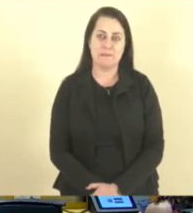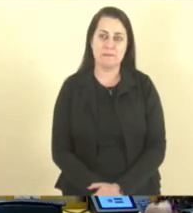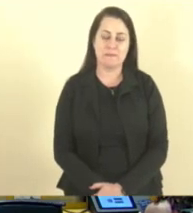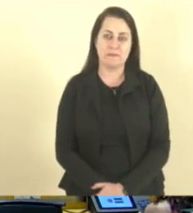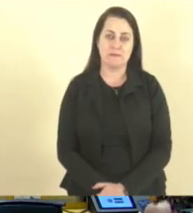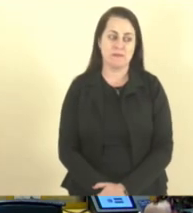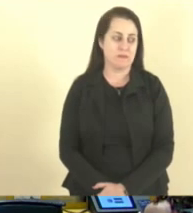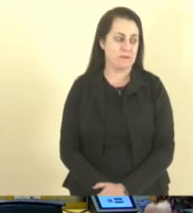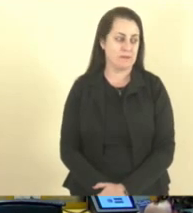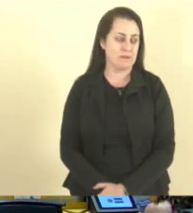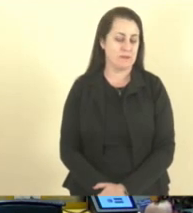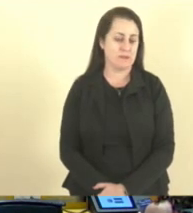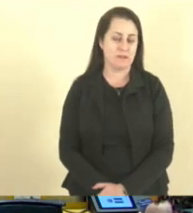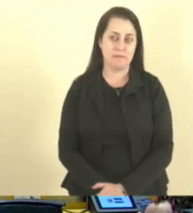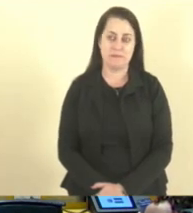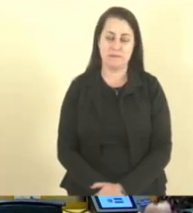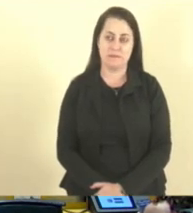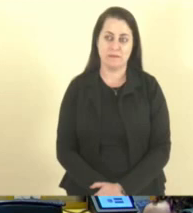Amém.